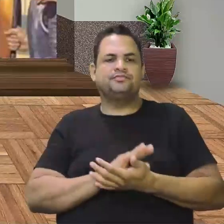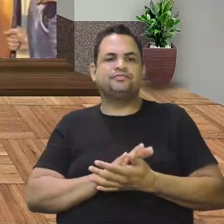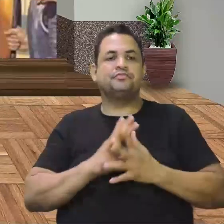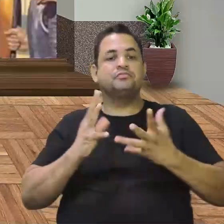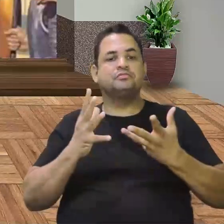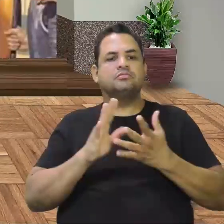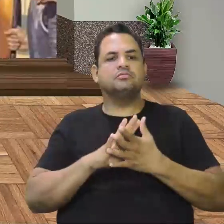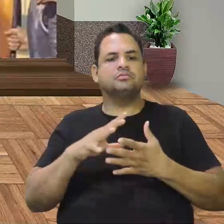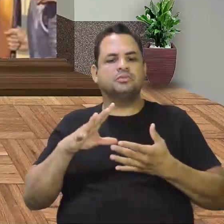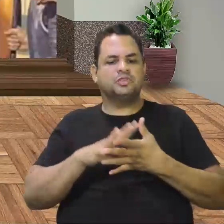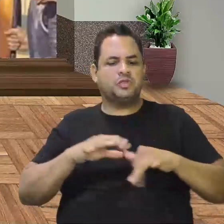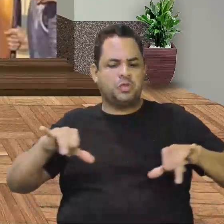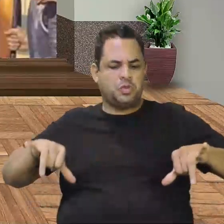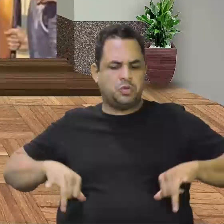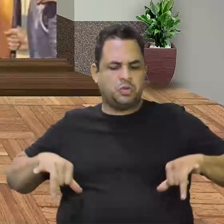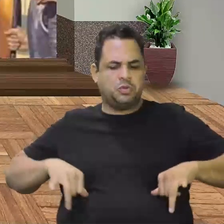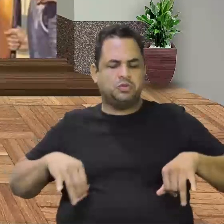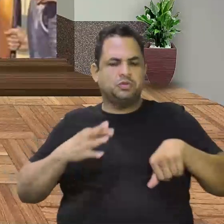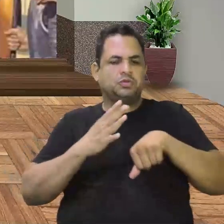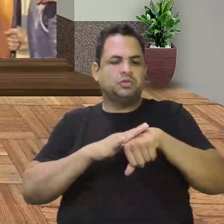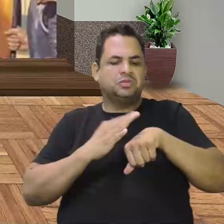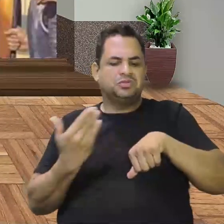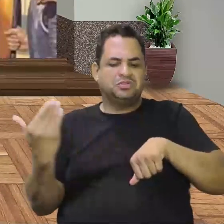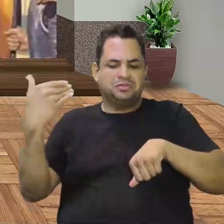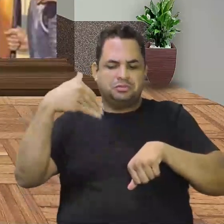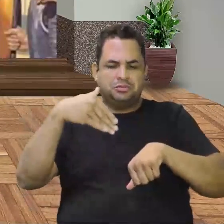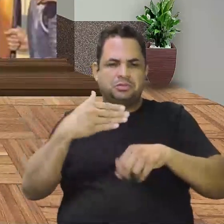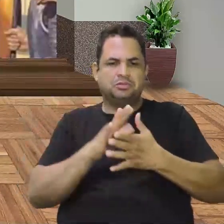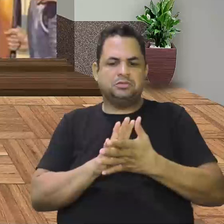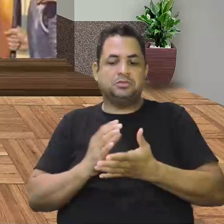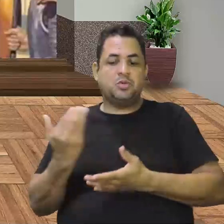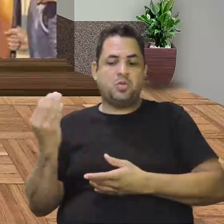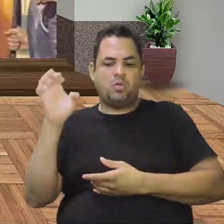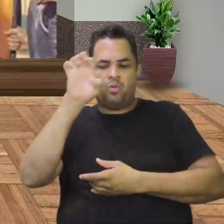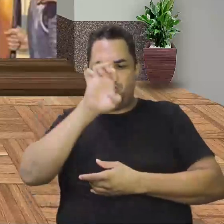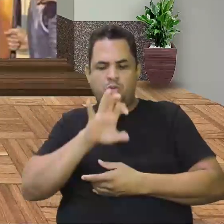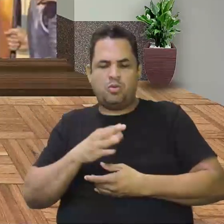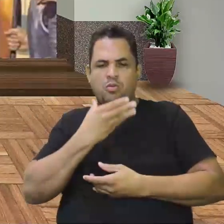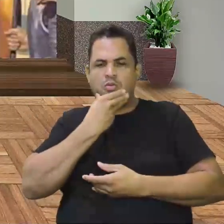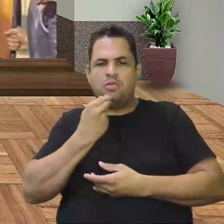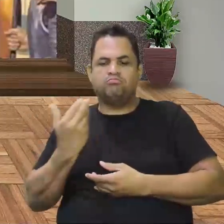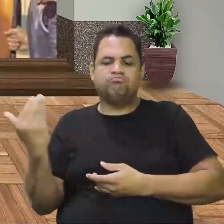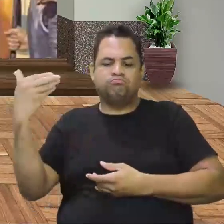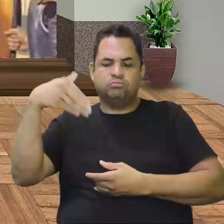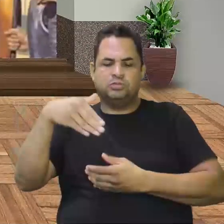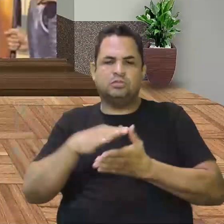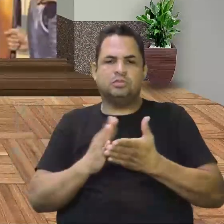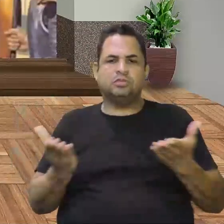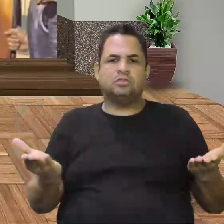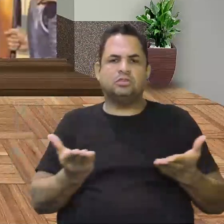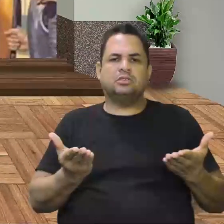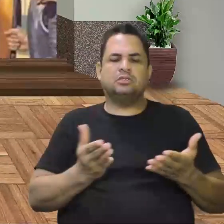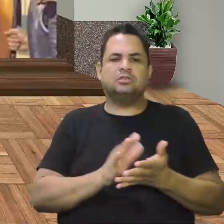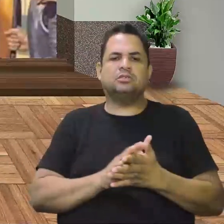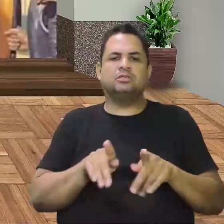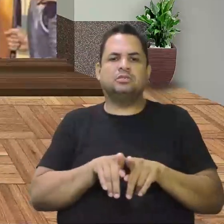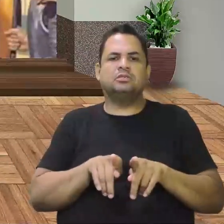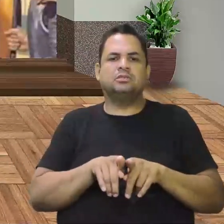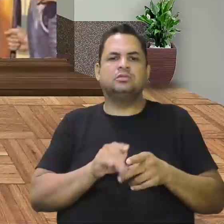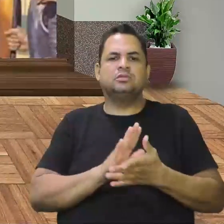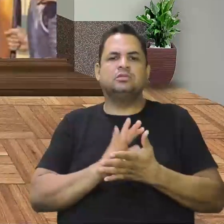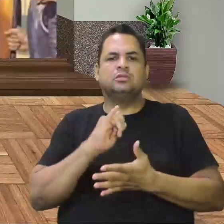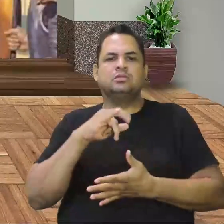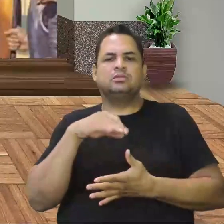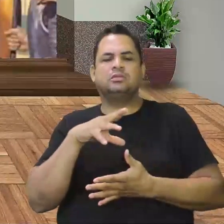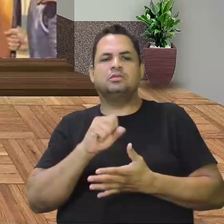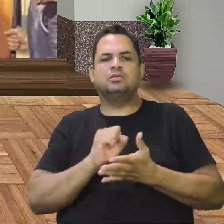sofreram com essas doenças trazidas pelos europeus. Os índices mais aztecas também sofreram e